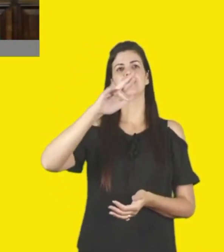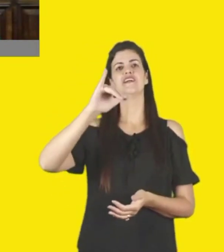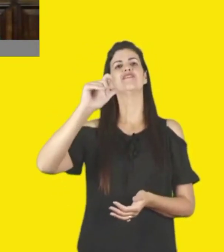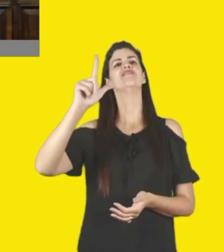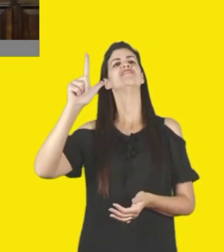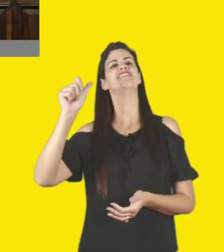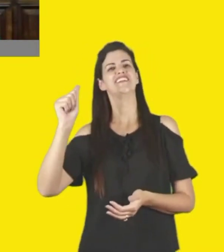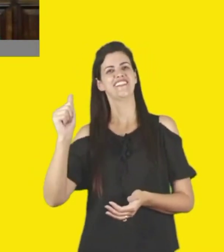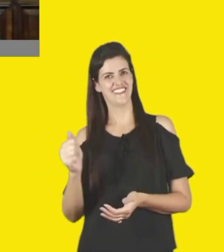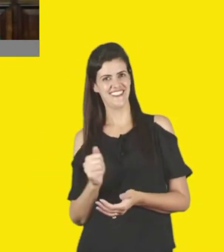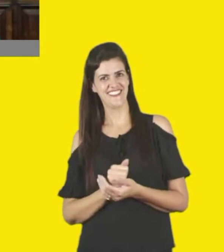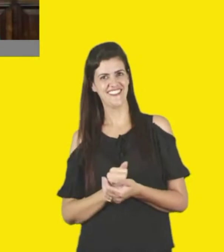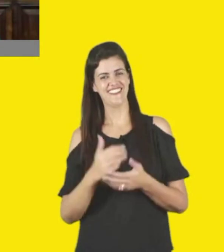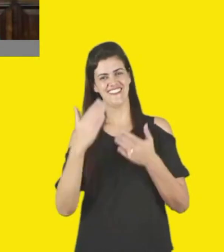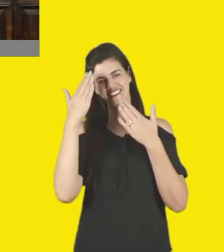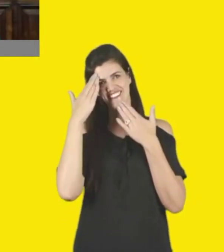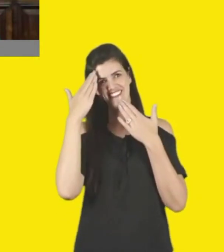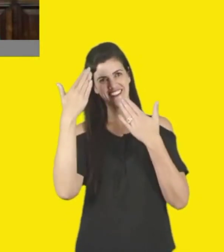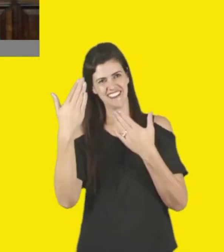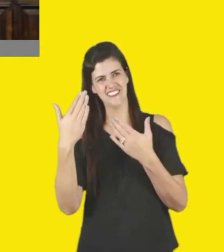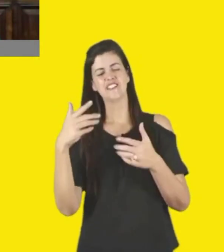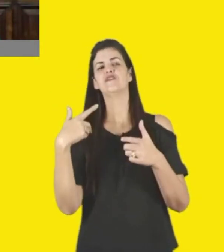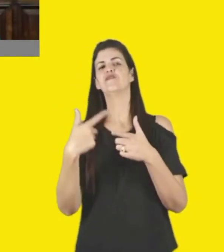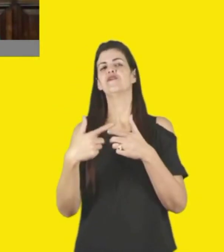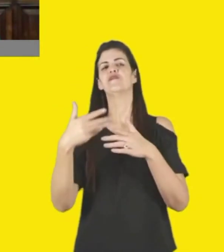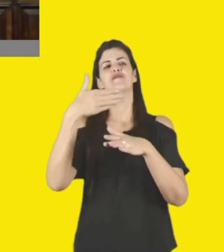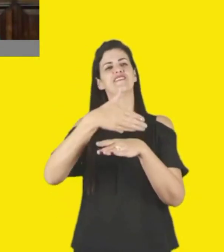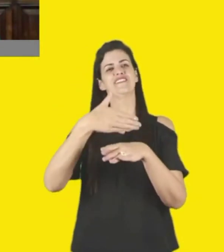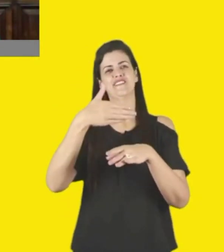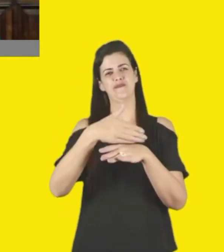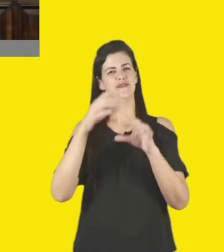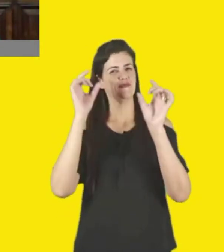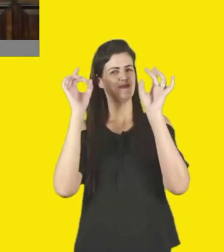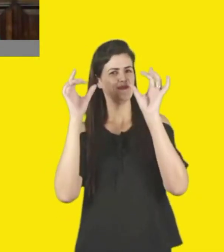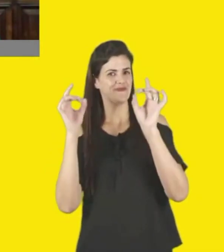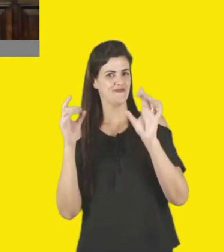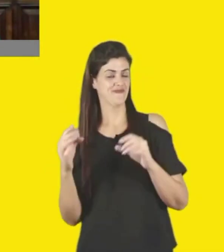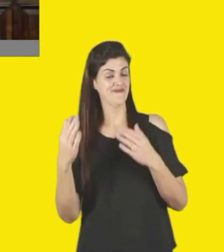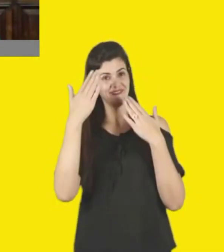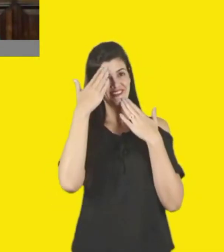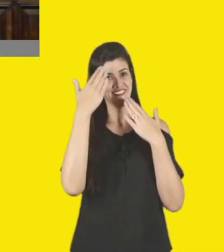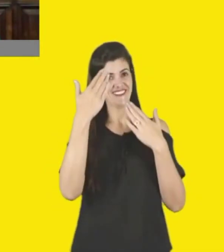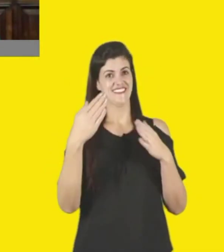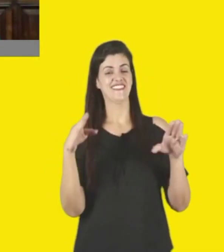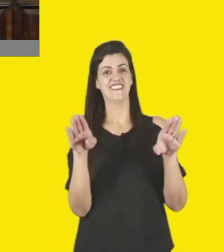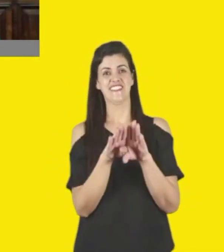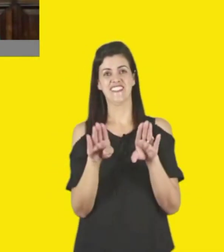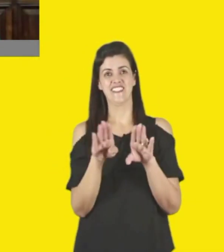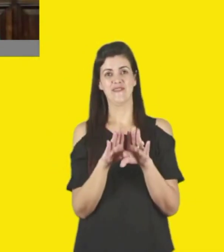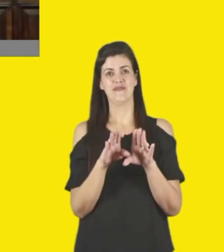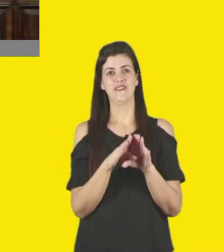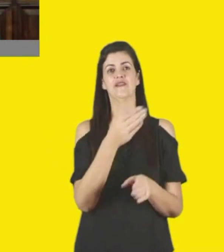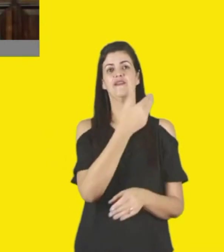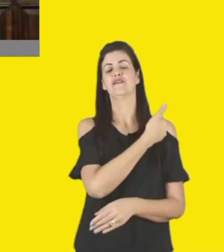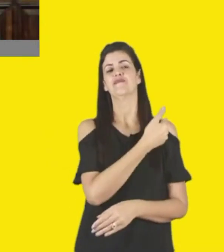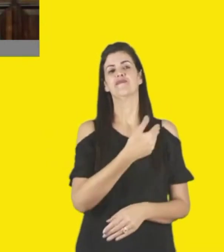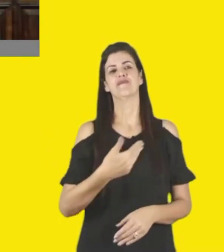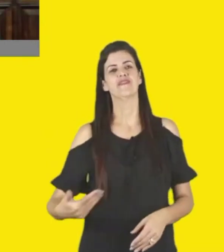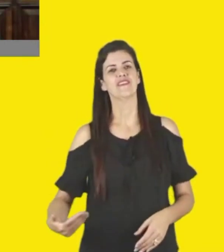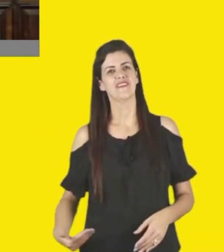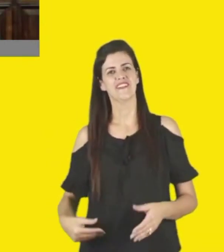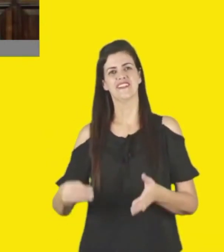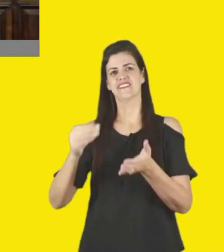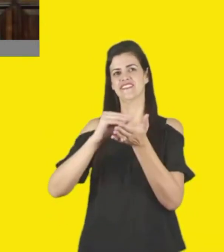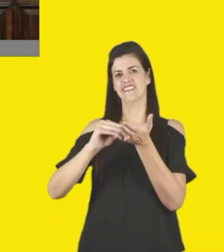Paulo, Maria Marton, pela sua participação. Agradecemos também aos prefeitos e prefeitas, aos secretários e